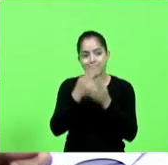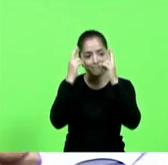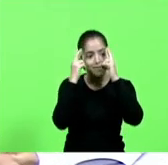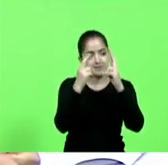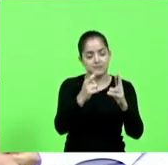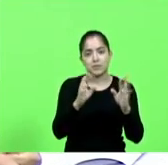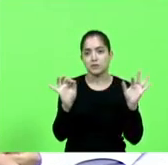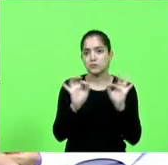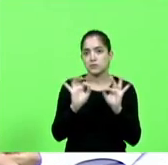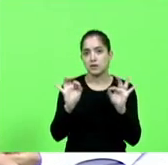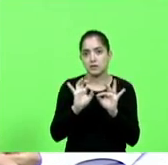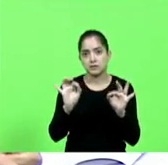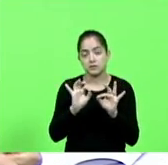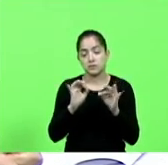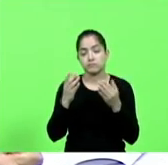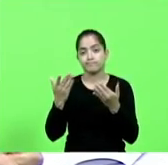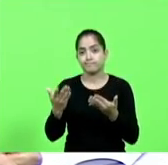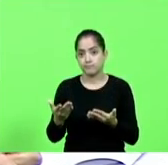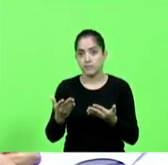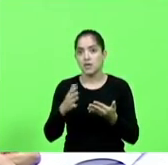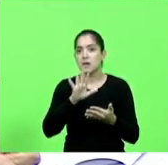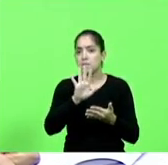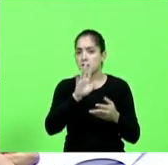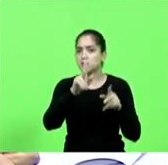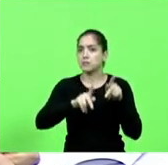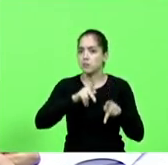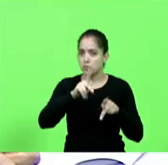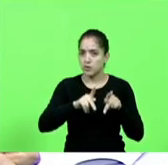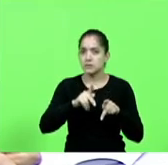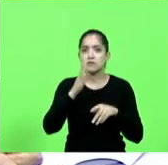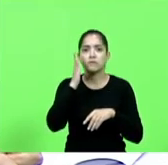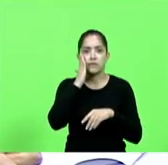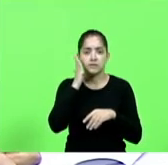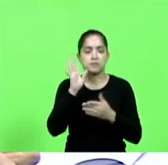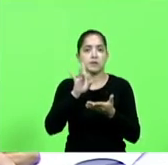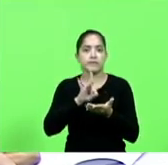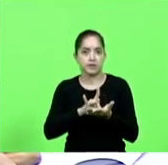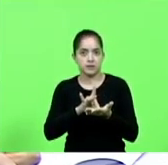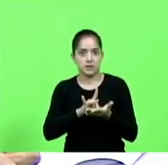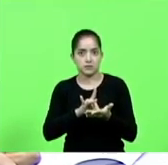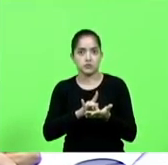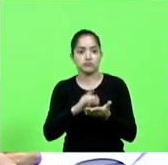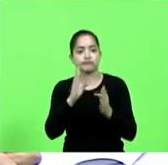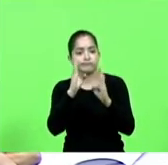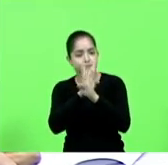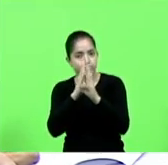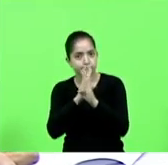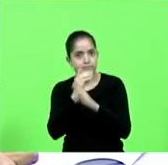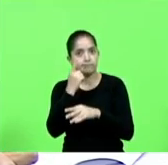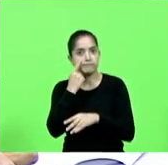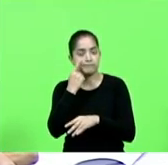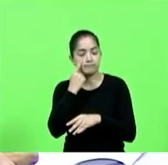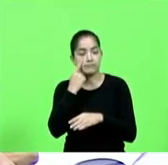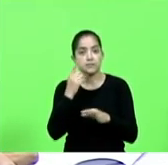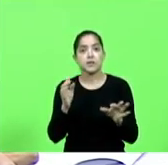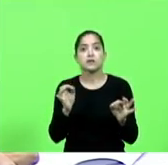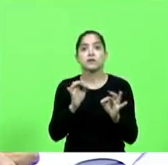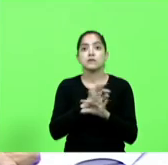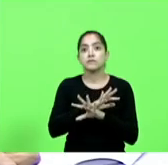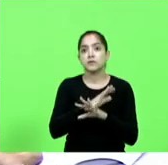mas a população saberá a verdade e nós vamos estar em cima, investigando. Eu vou finalizar aqui,